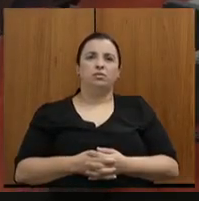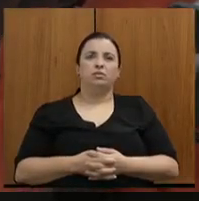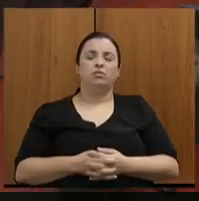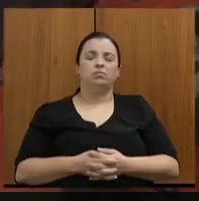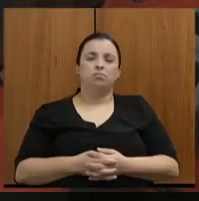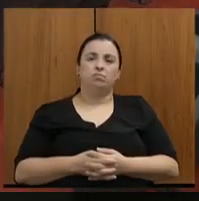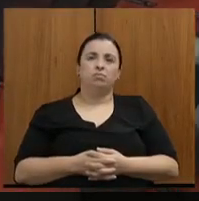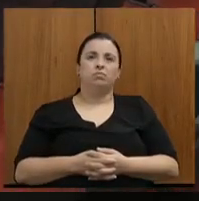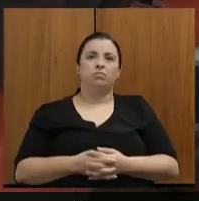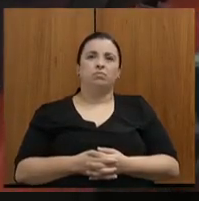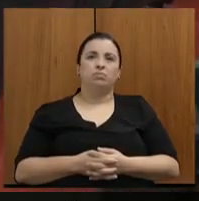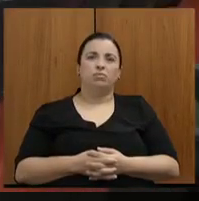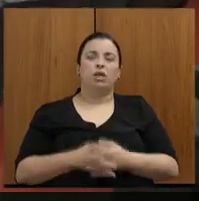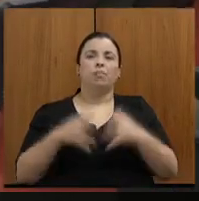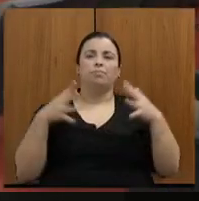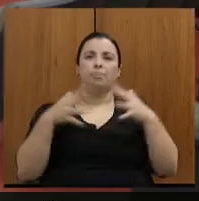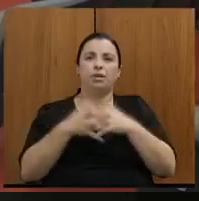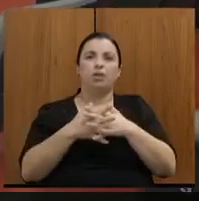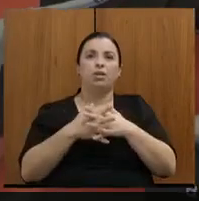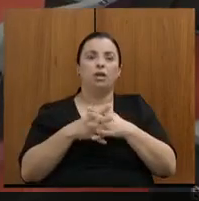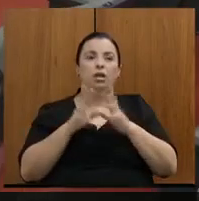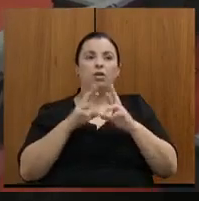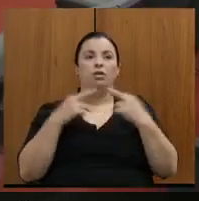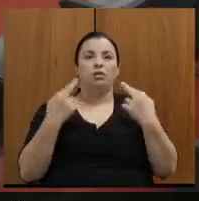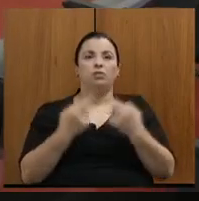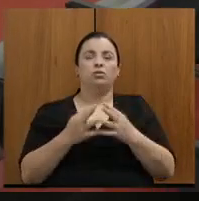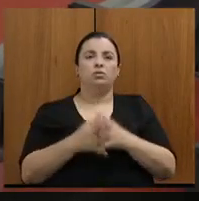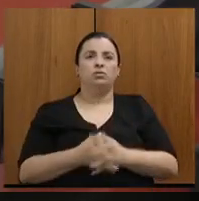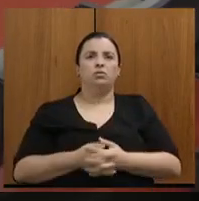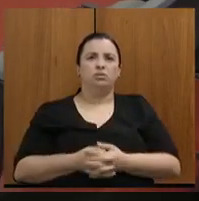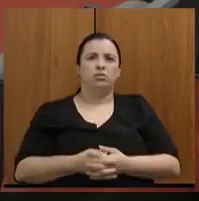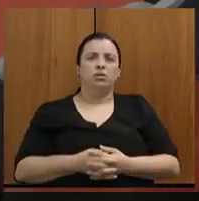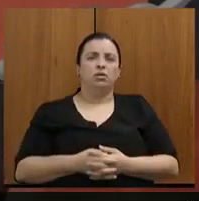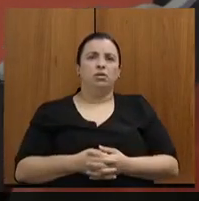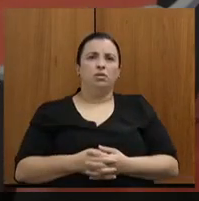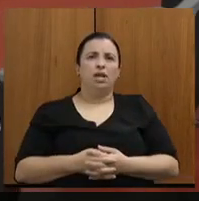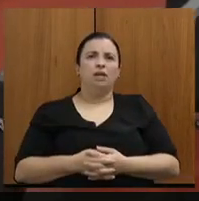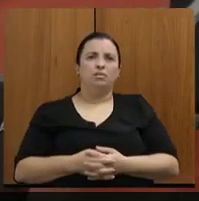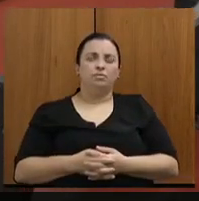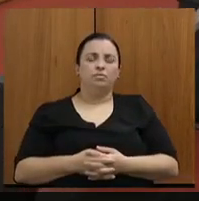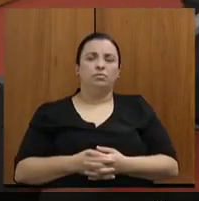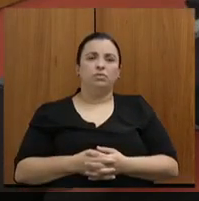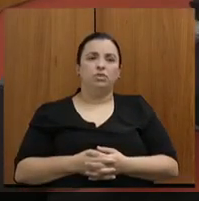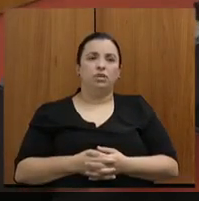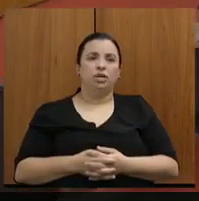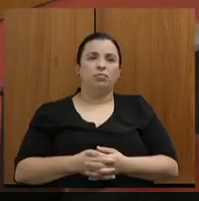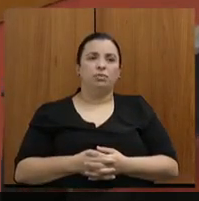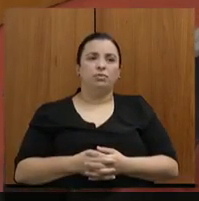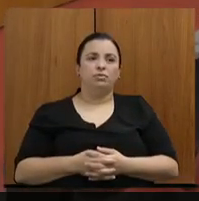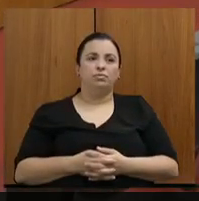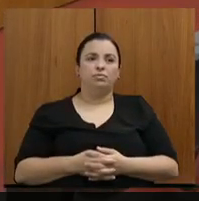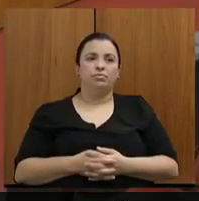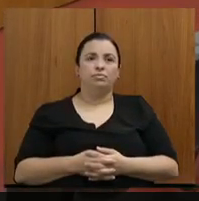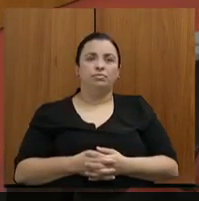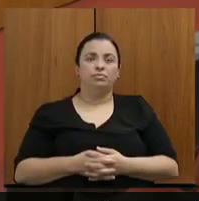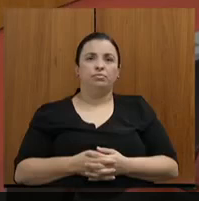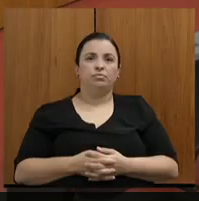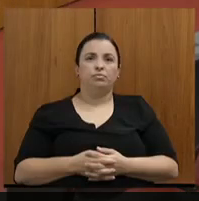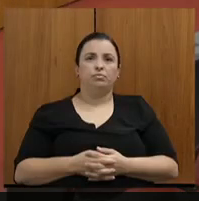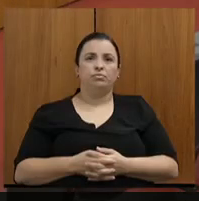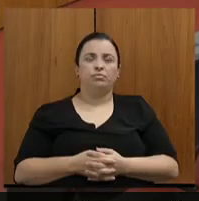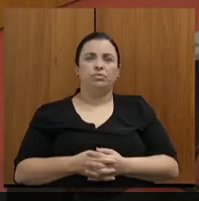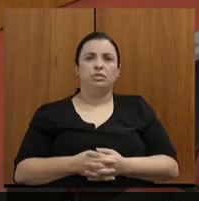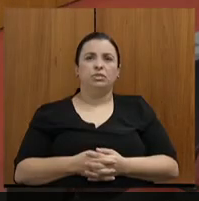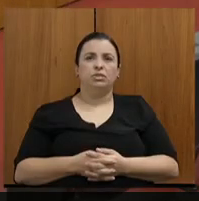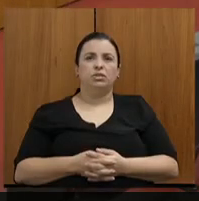bem? Atrapalhou a reunião toda. Desculpa, para. Tem que chegar atrasado, para parar, para avançar.